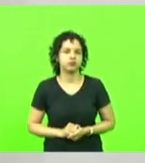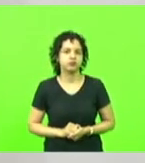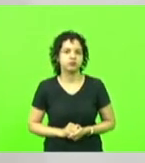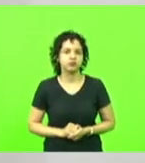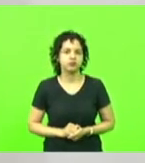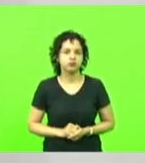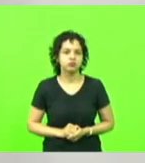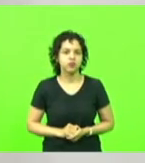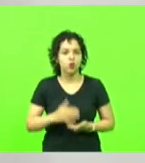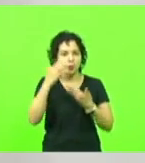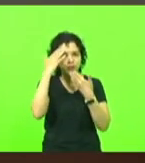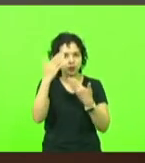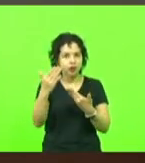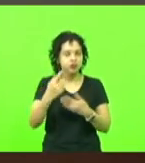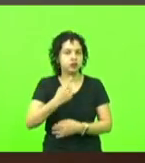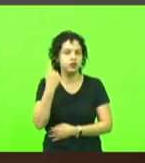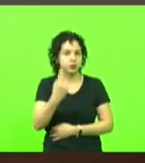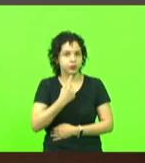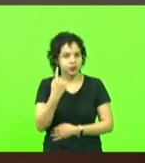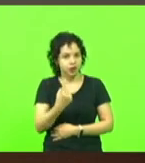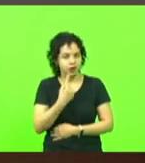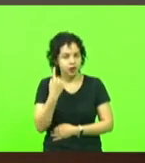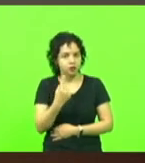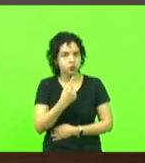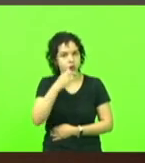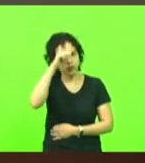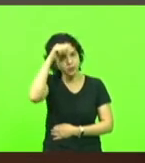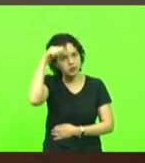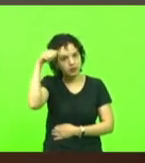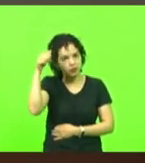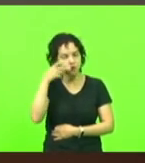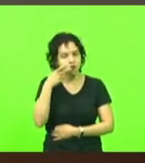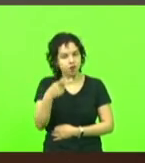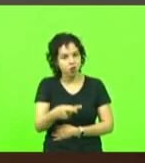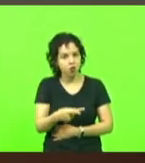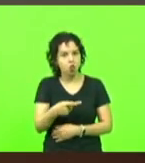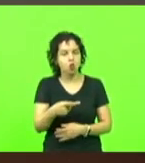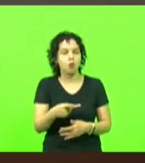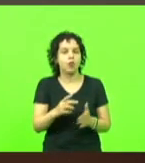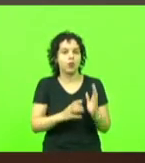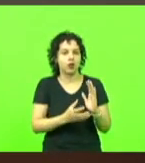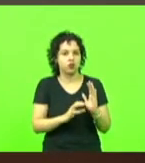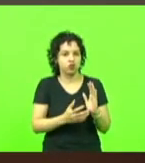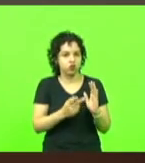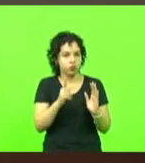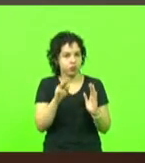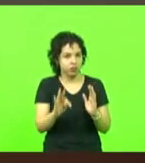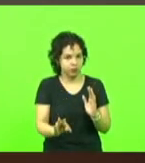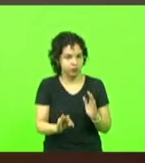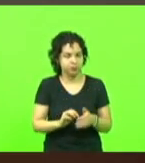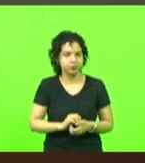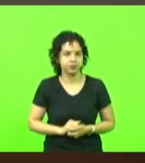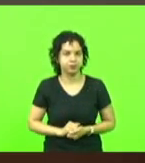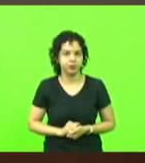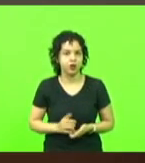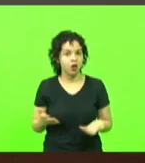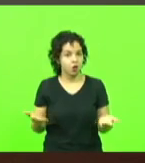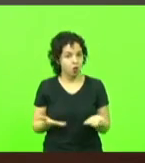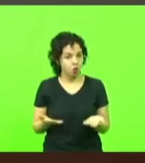Obrigado, deputado Adrianinho, que falou pelo Partido dos Trabalhadores. Como não há agora